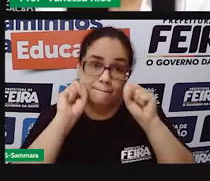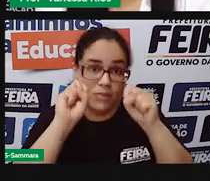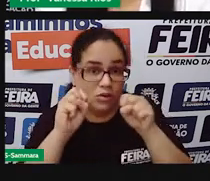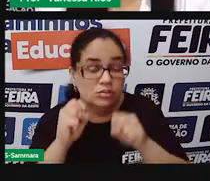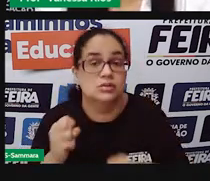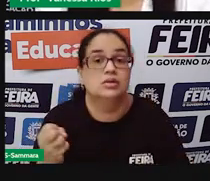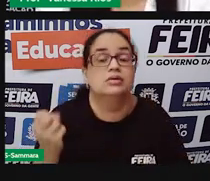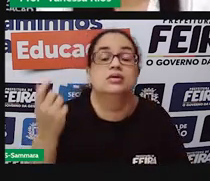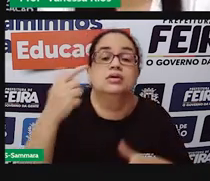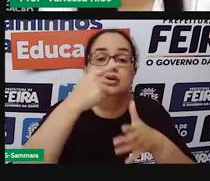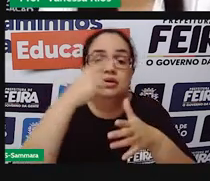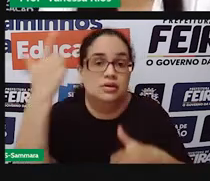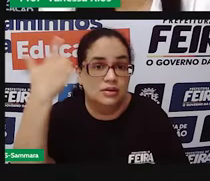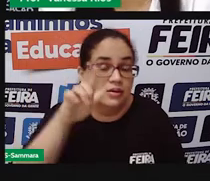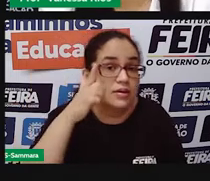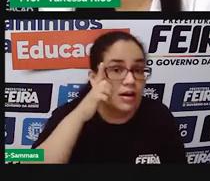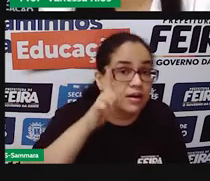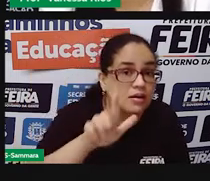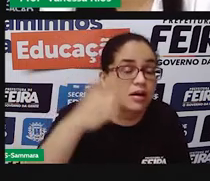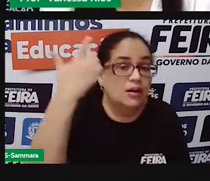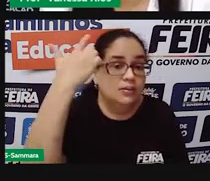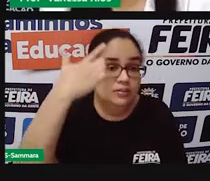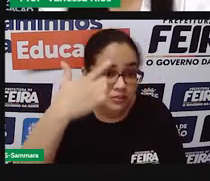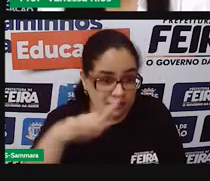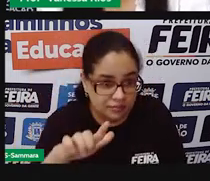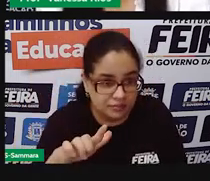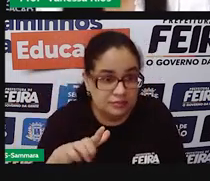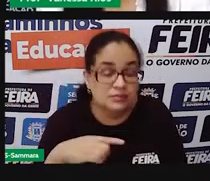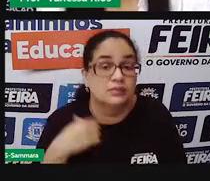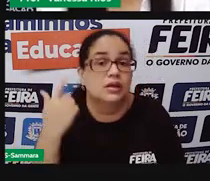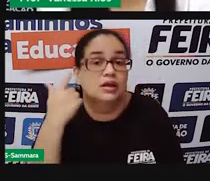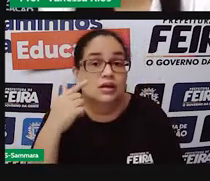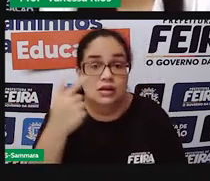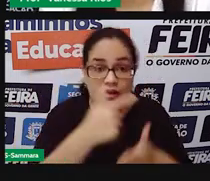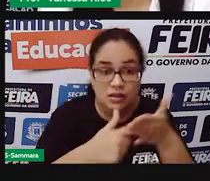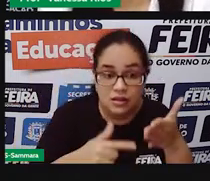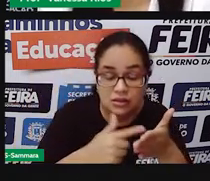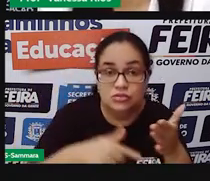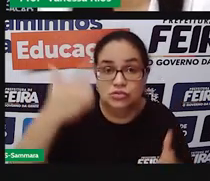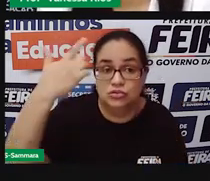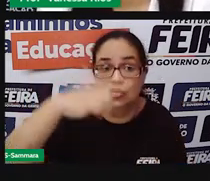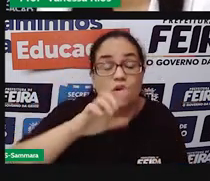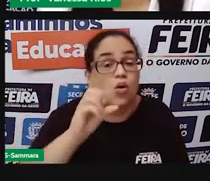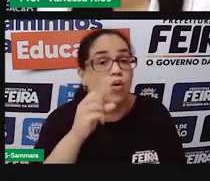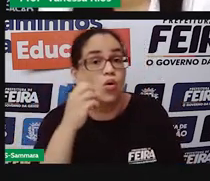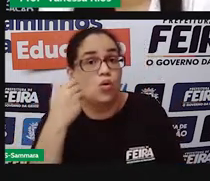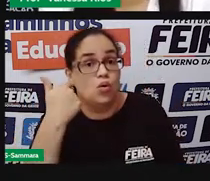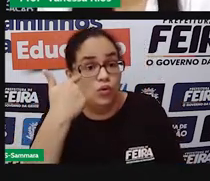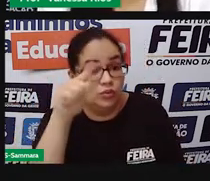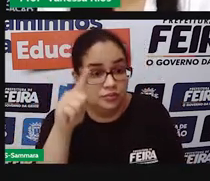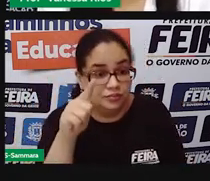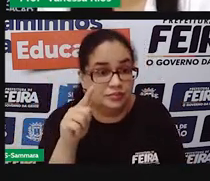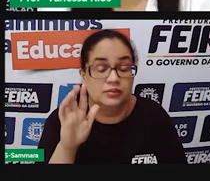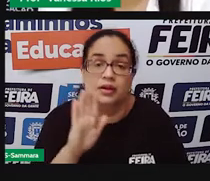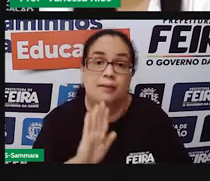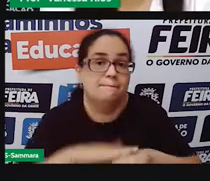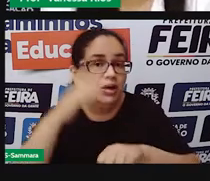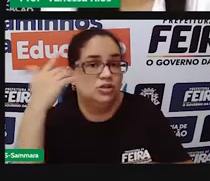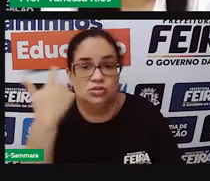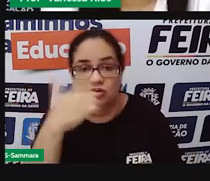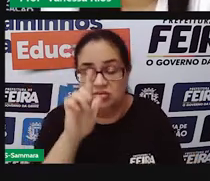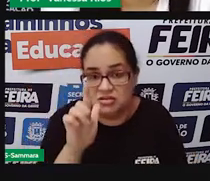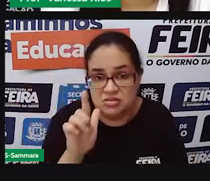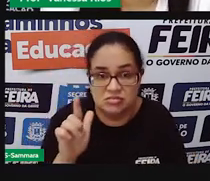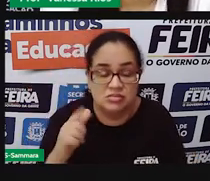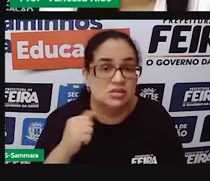recandidatar, né, e aí participar de uma reeleição, outros mais de uma vez, outros